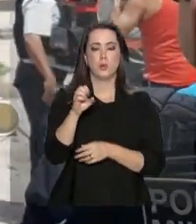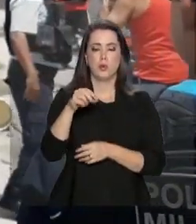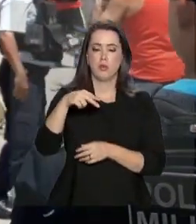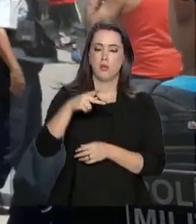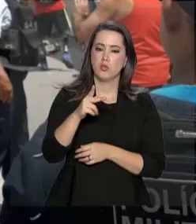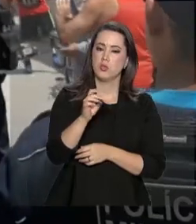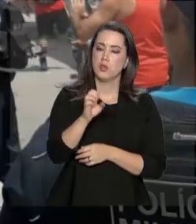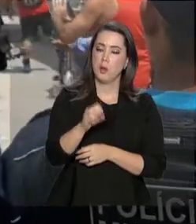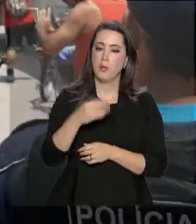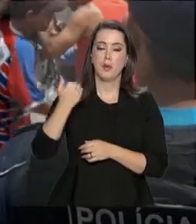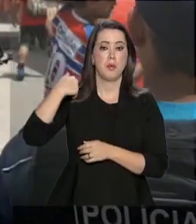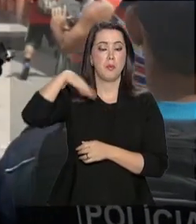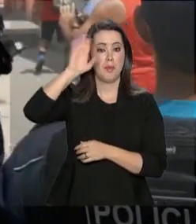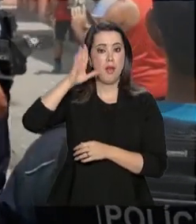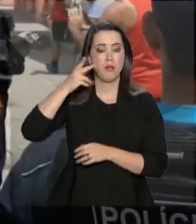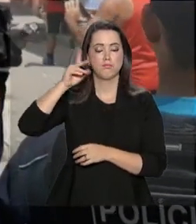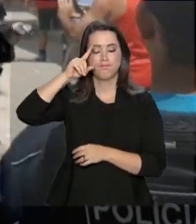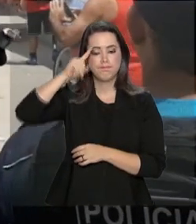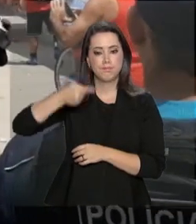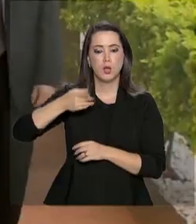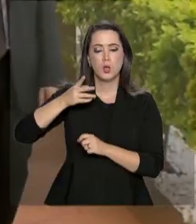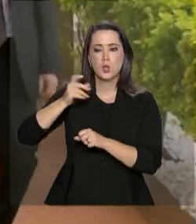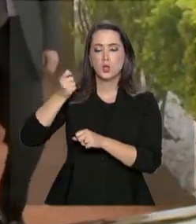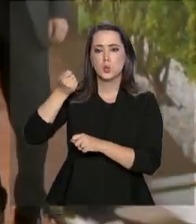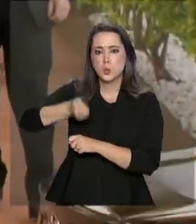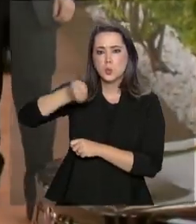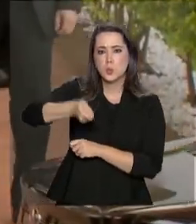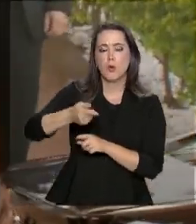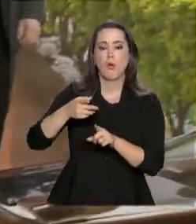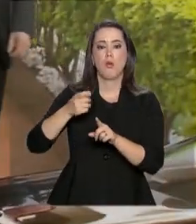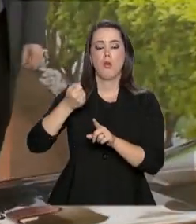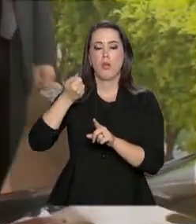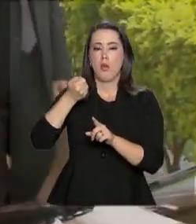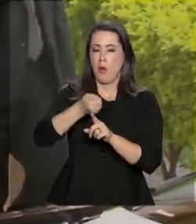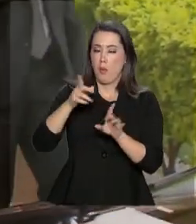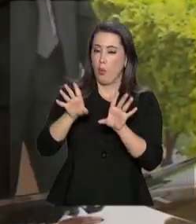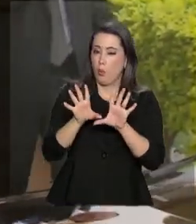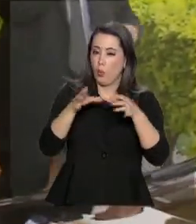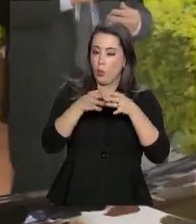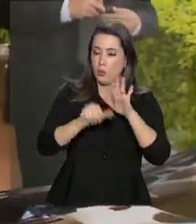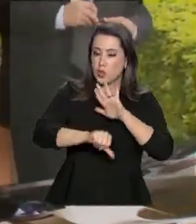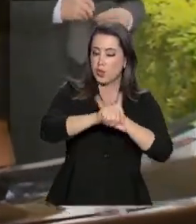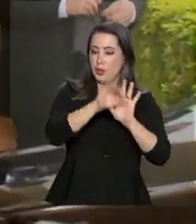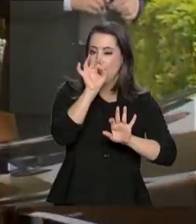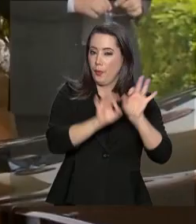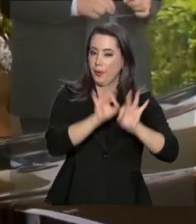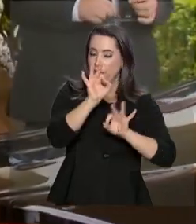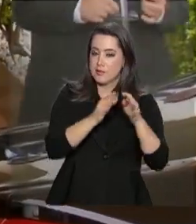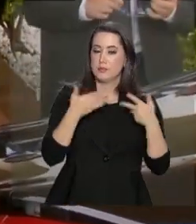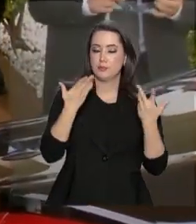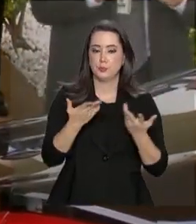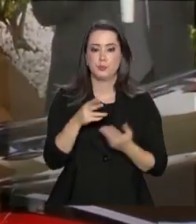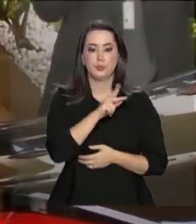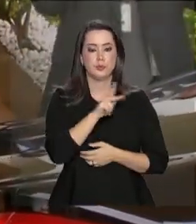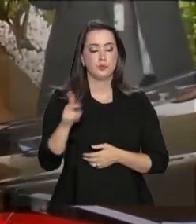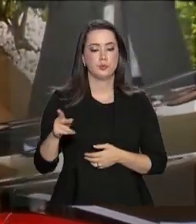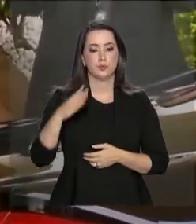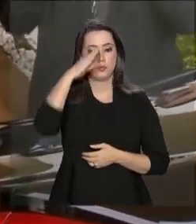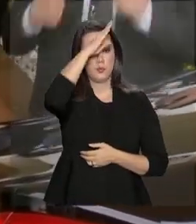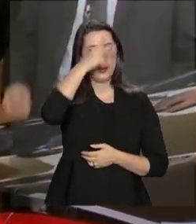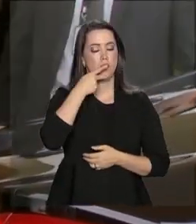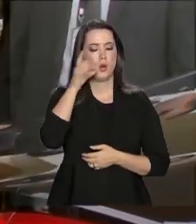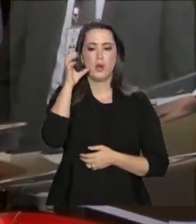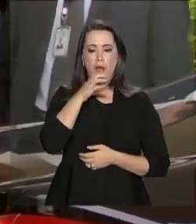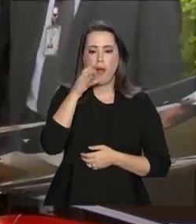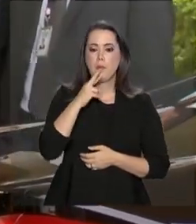intensifiquem a repressão ao crime organizado. Em Brasília, o presidente Jair Bolsonaro afirmou que foi uma resposta